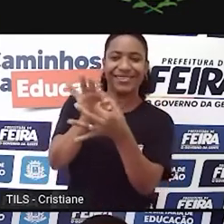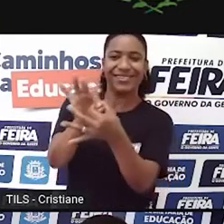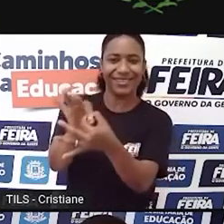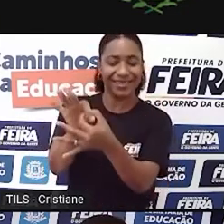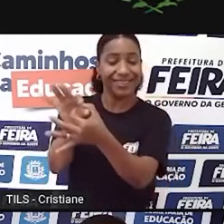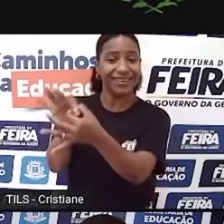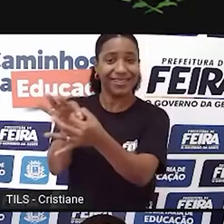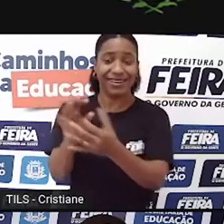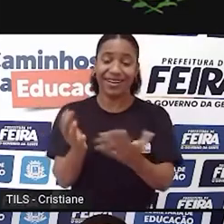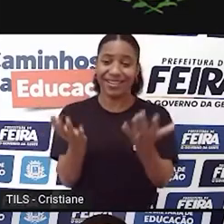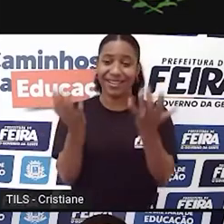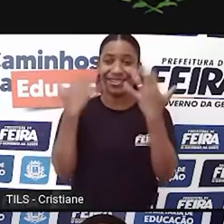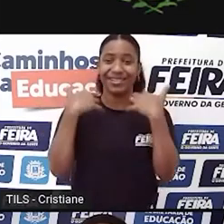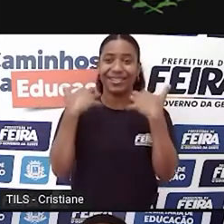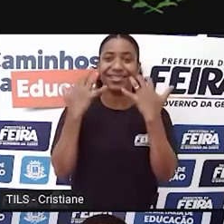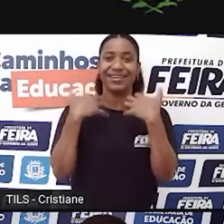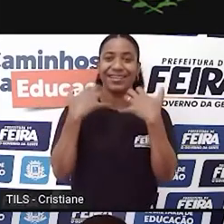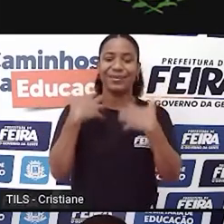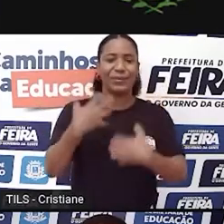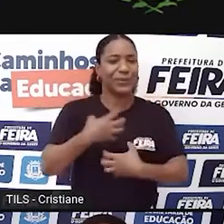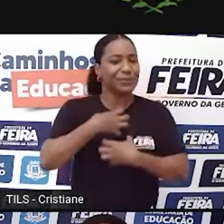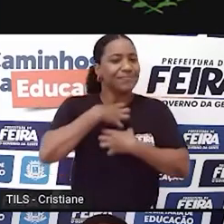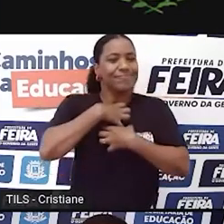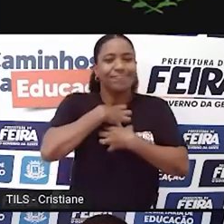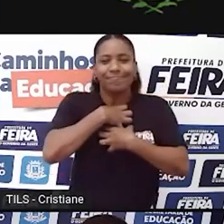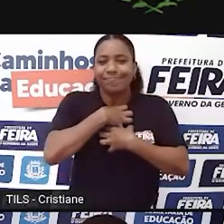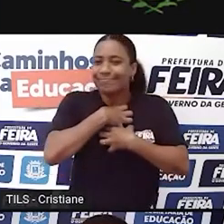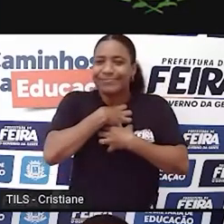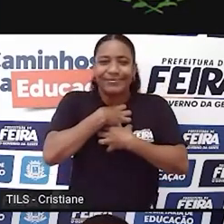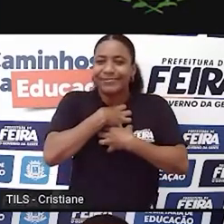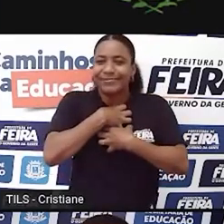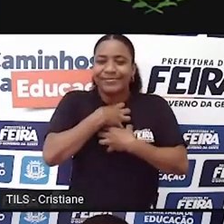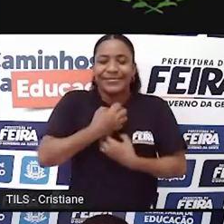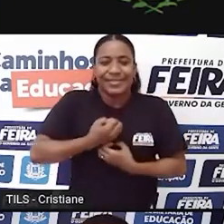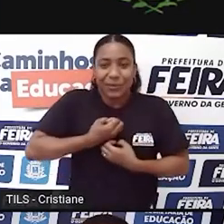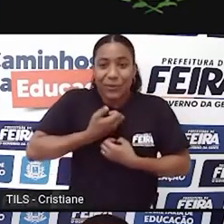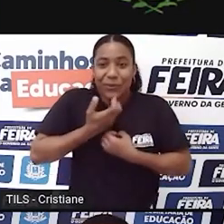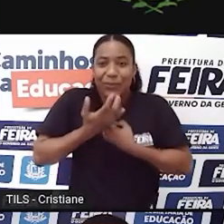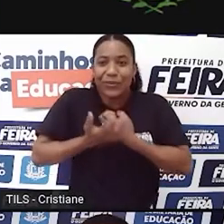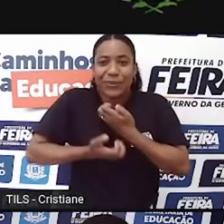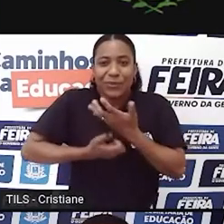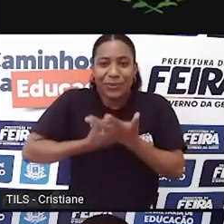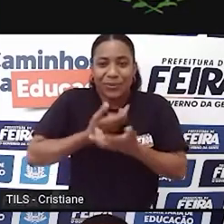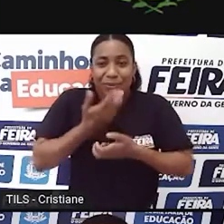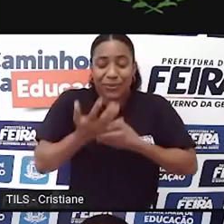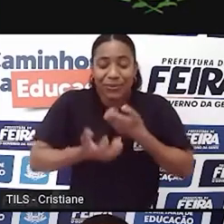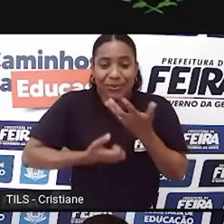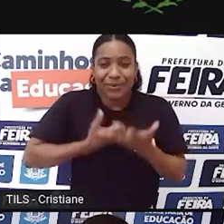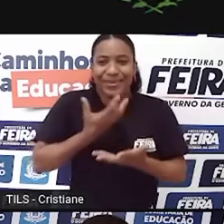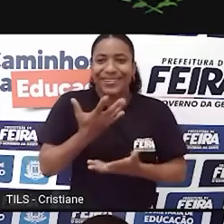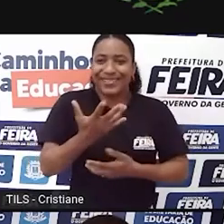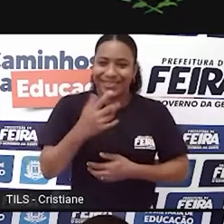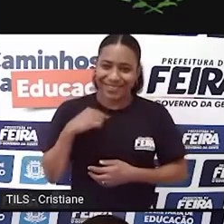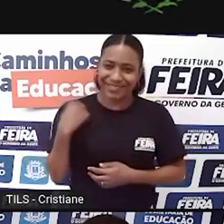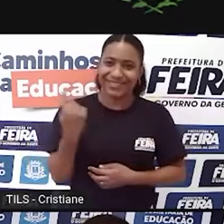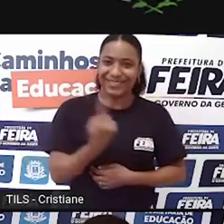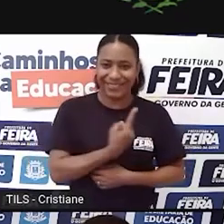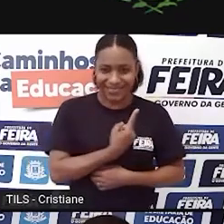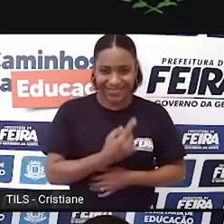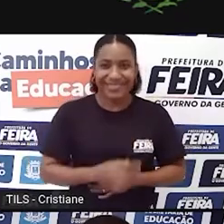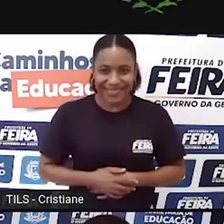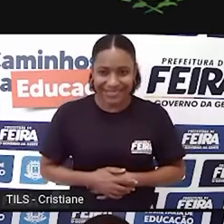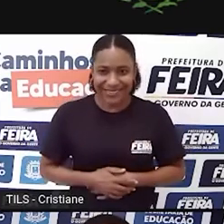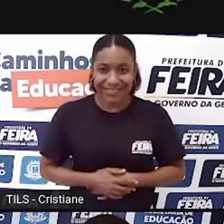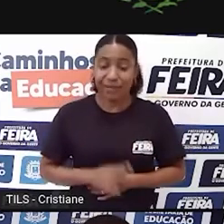é o nosso sentir. Então, se é a nossa subjetividade ou as nossas subjetividades, porque o homem é feito de